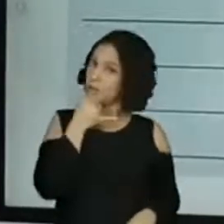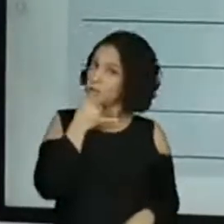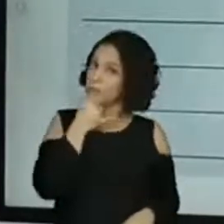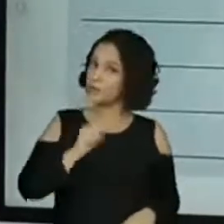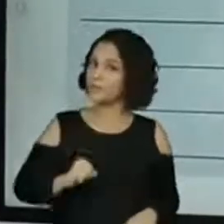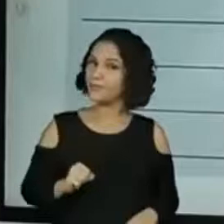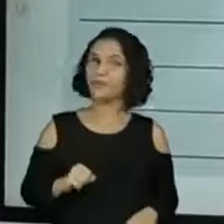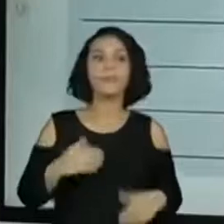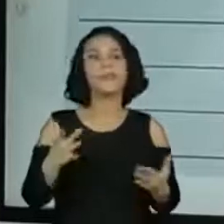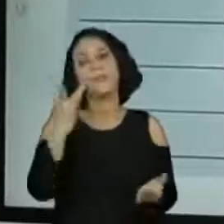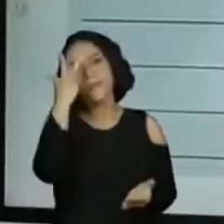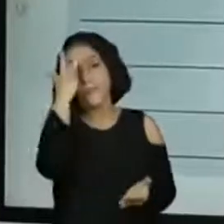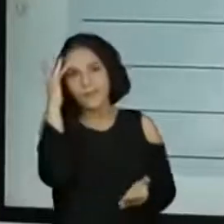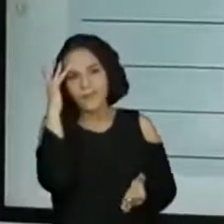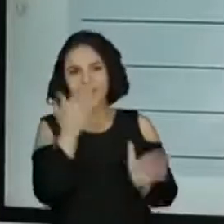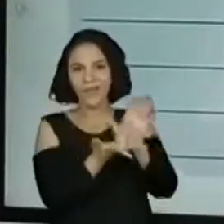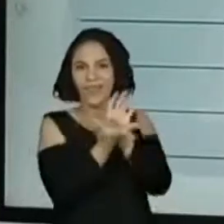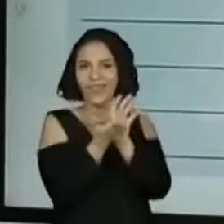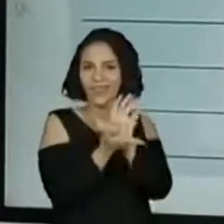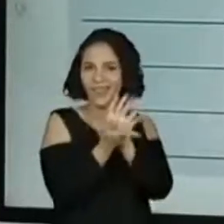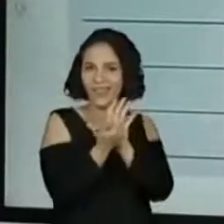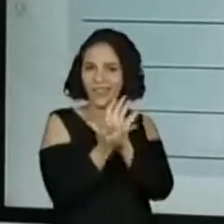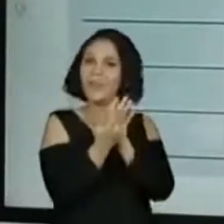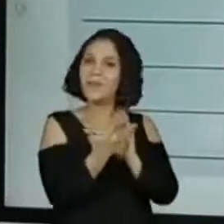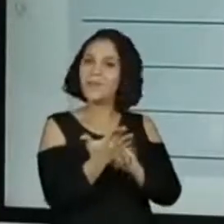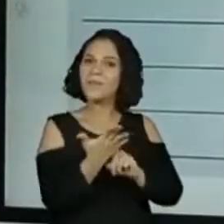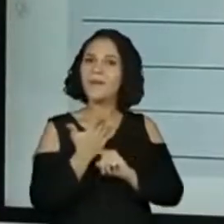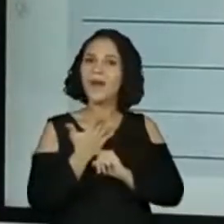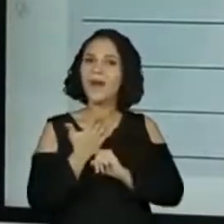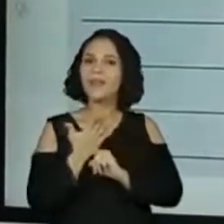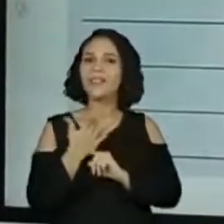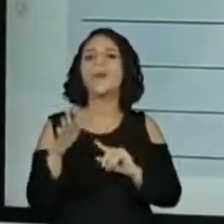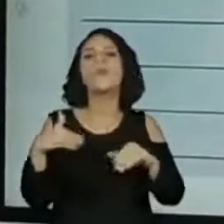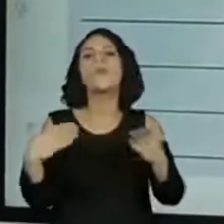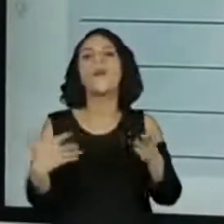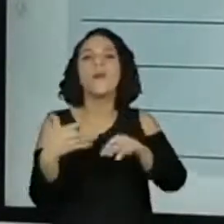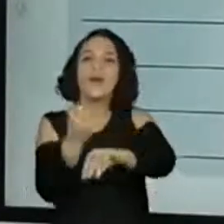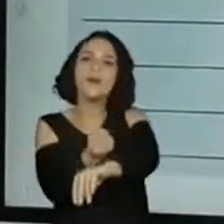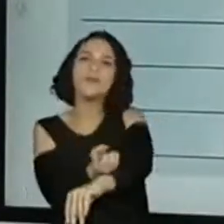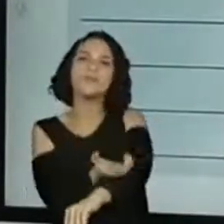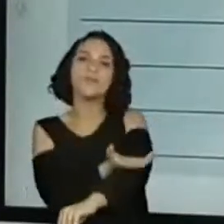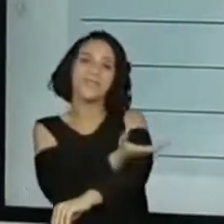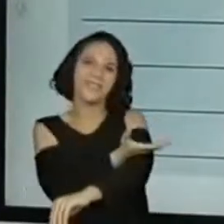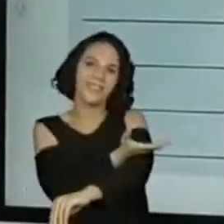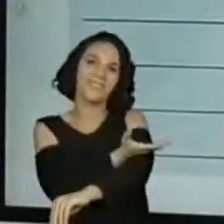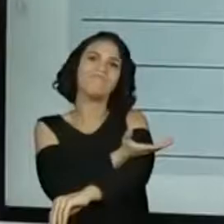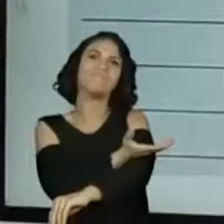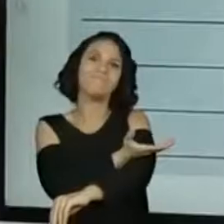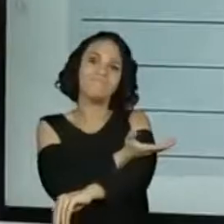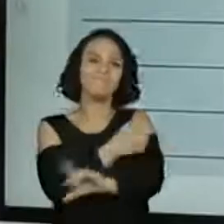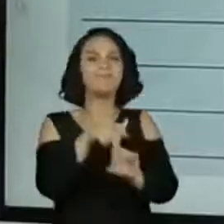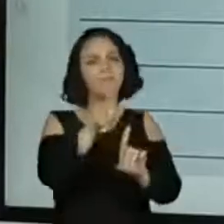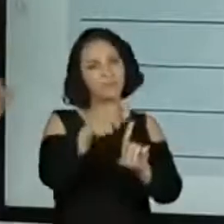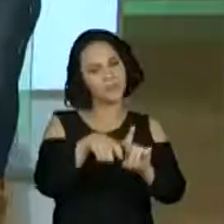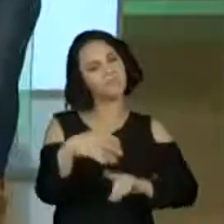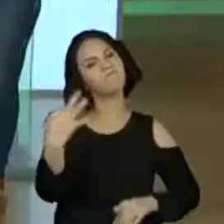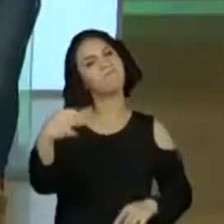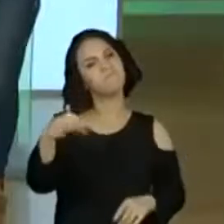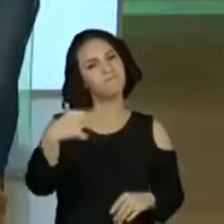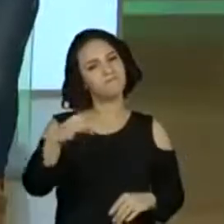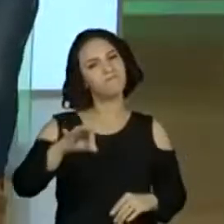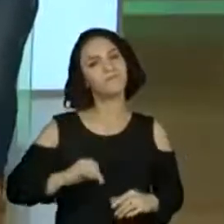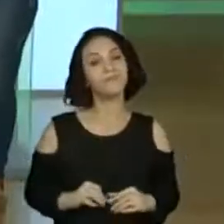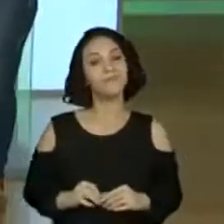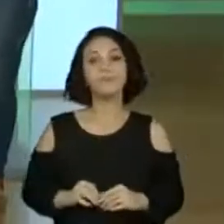cartunista vai ali ter alguma indicação para a gente que demonstre essa emoção do personagem. Certo? Então, é